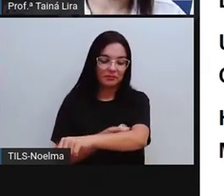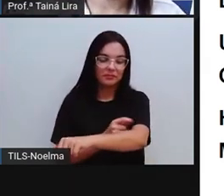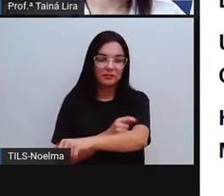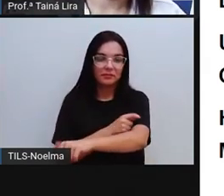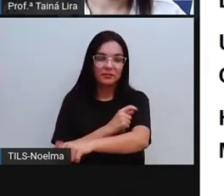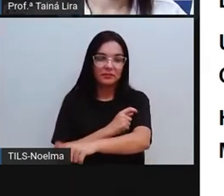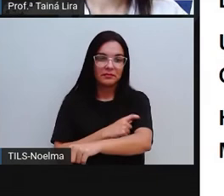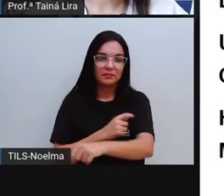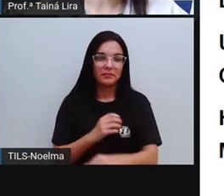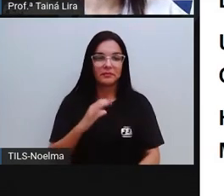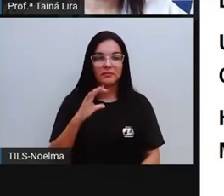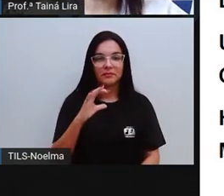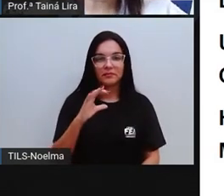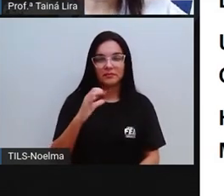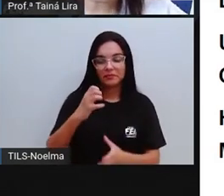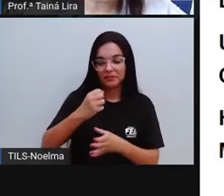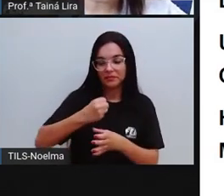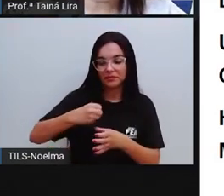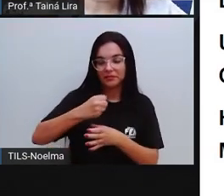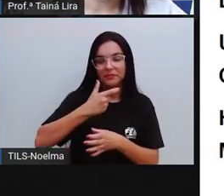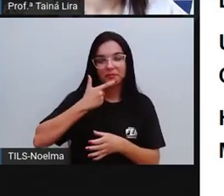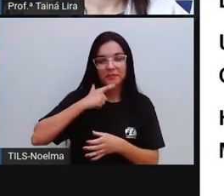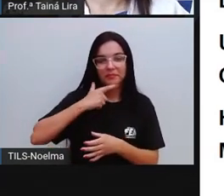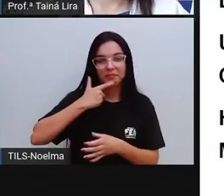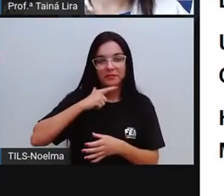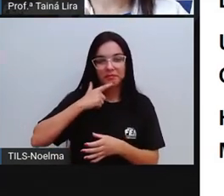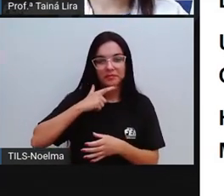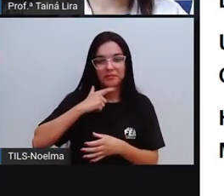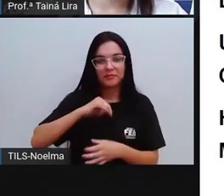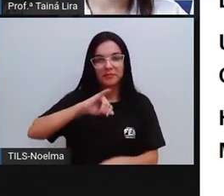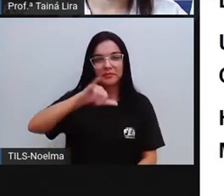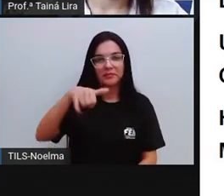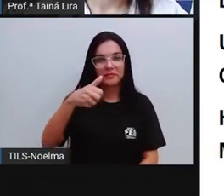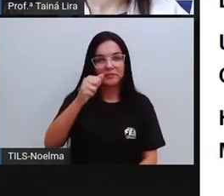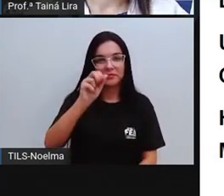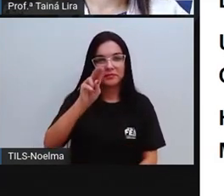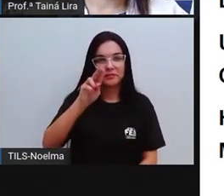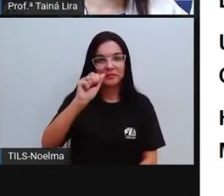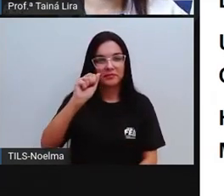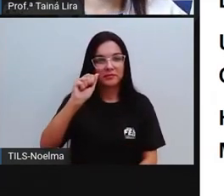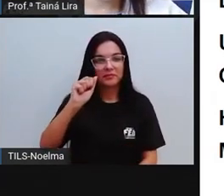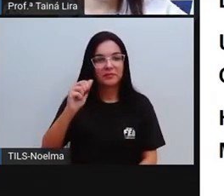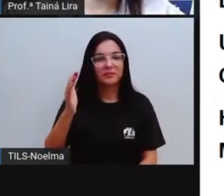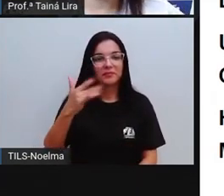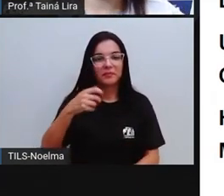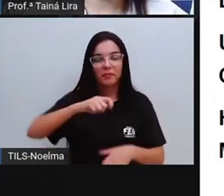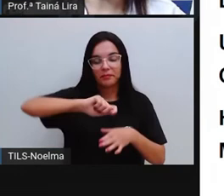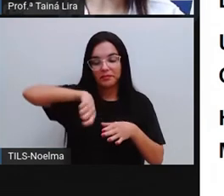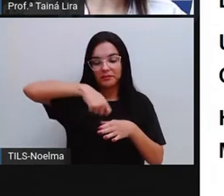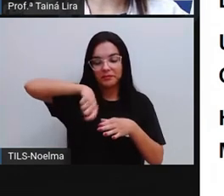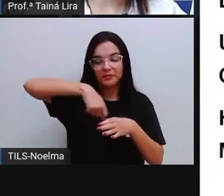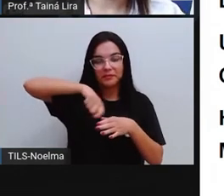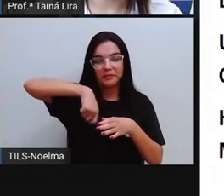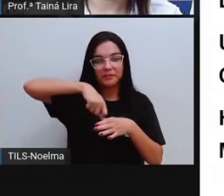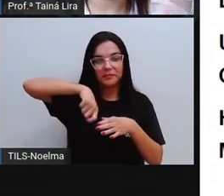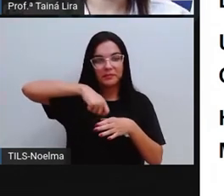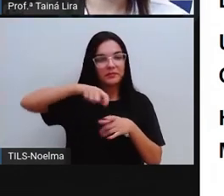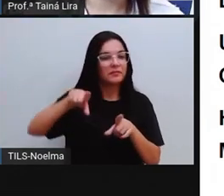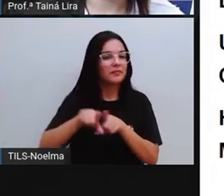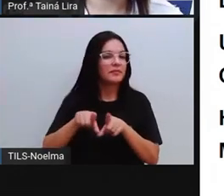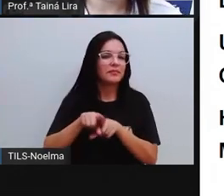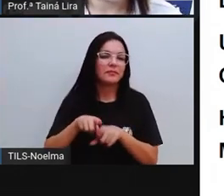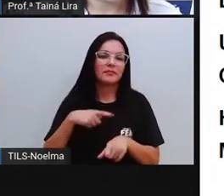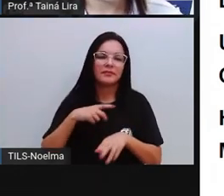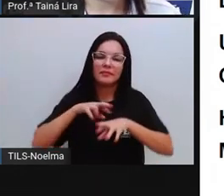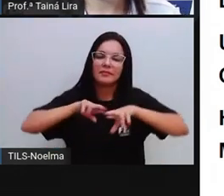catapora, catupiri, jauá, mingau, então, ó, palavras aí